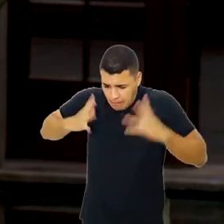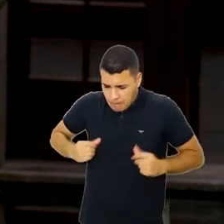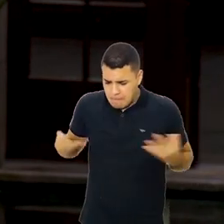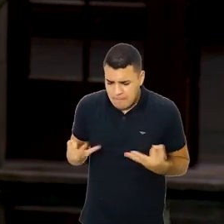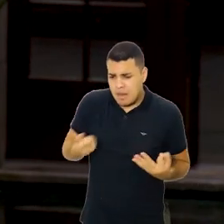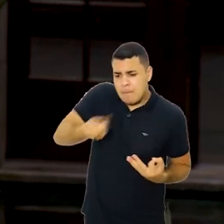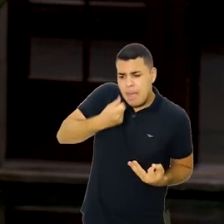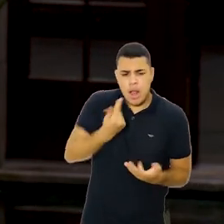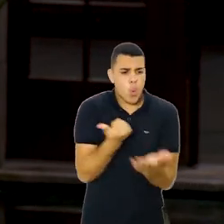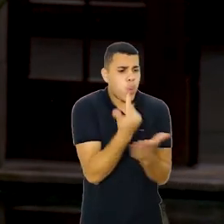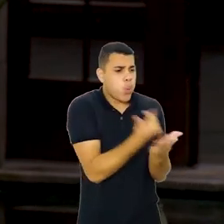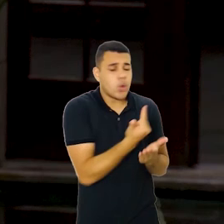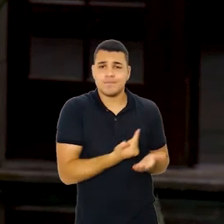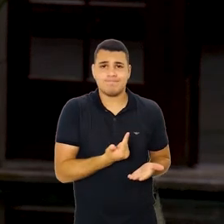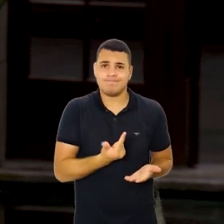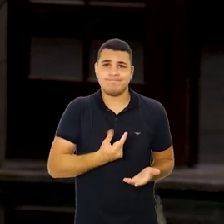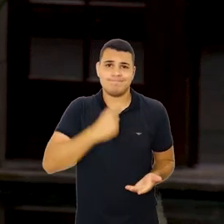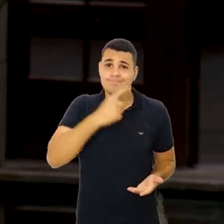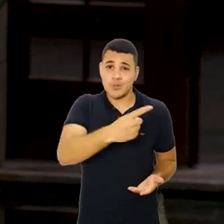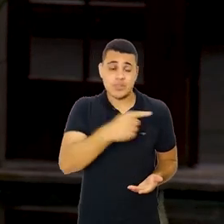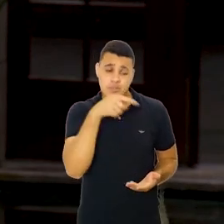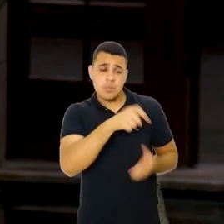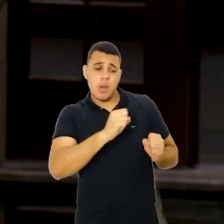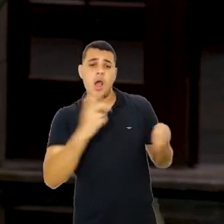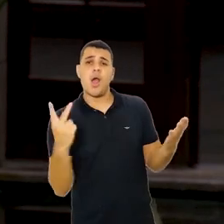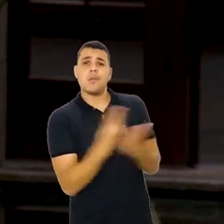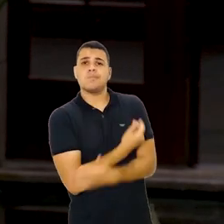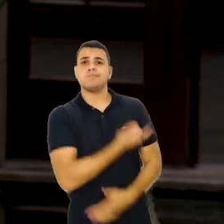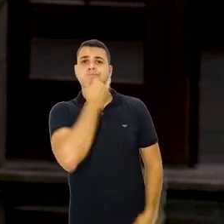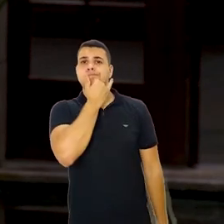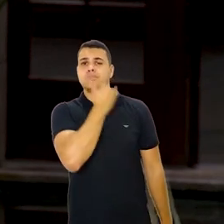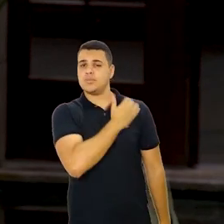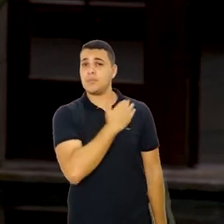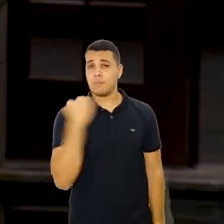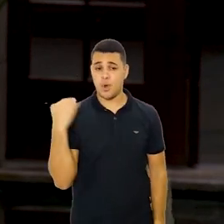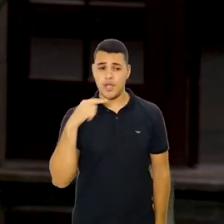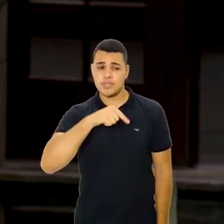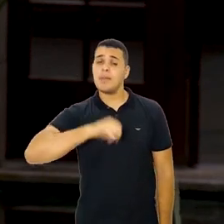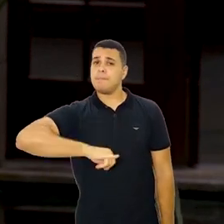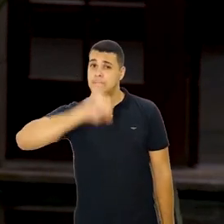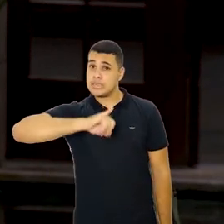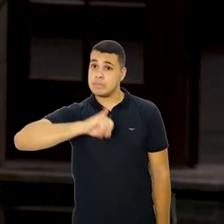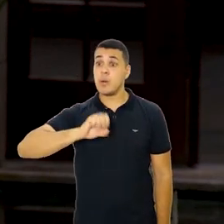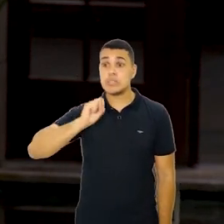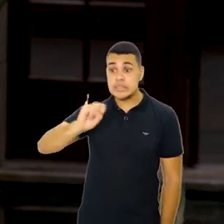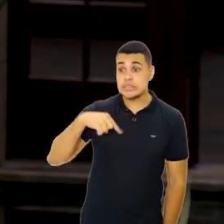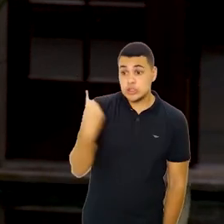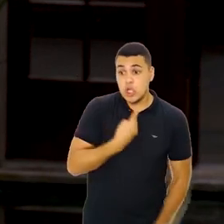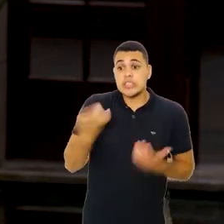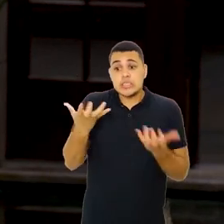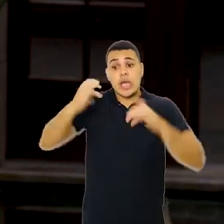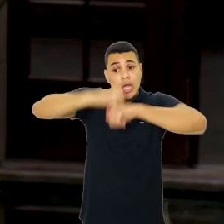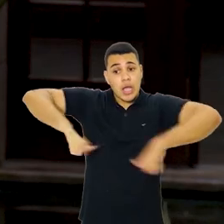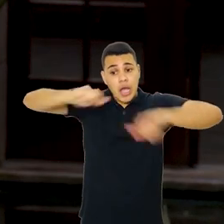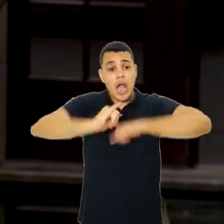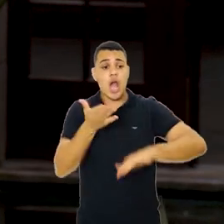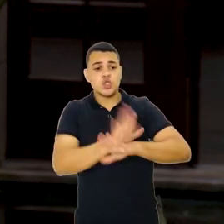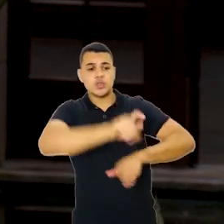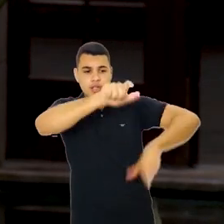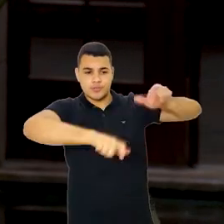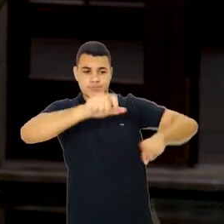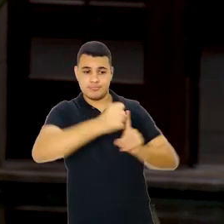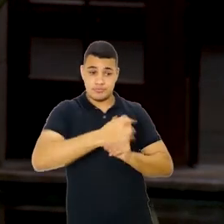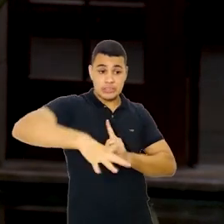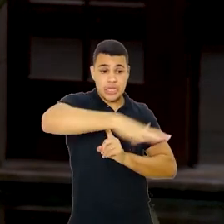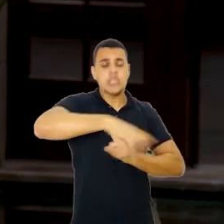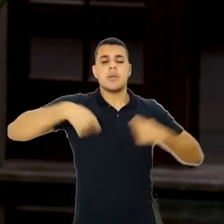de saúde, não tem aderência ao tratamento preconizado. E isso é fundamental se nós